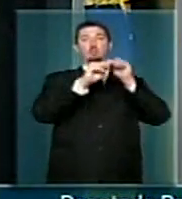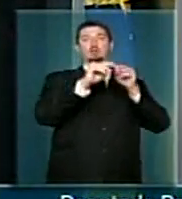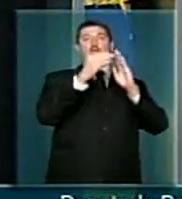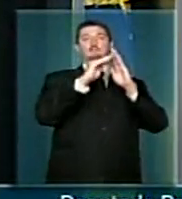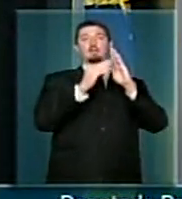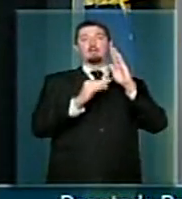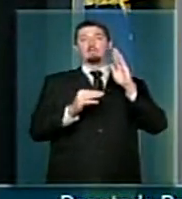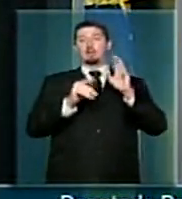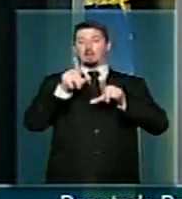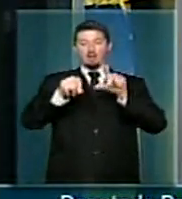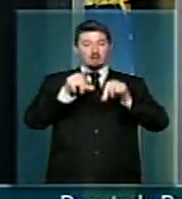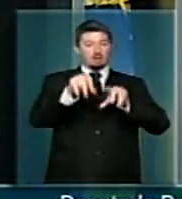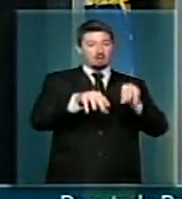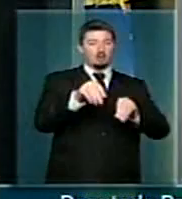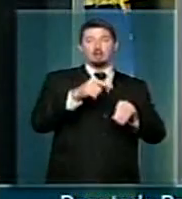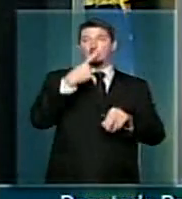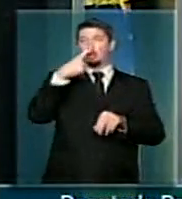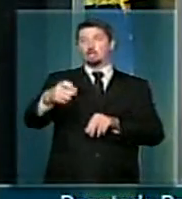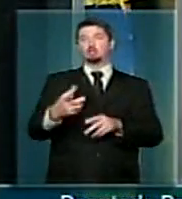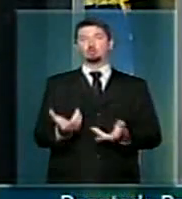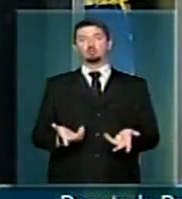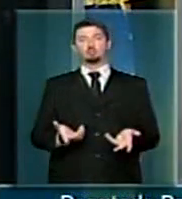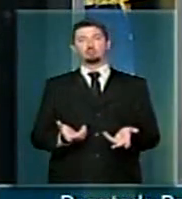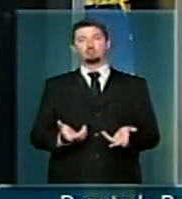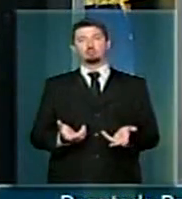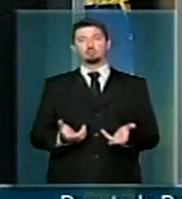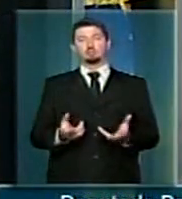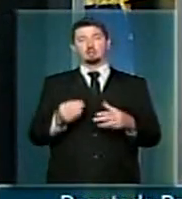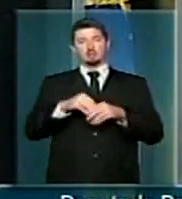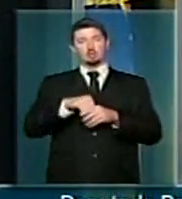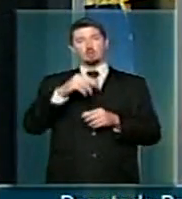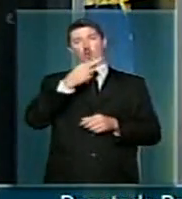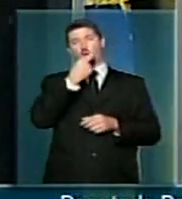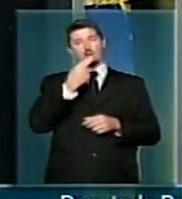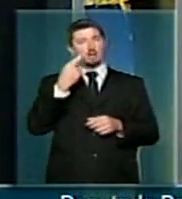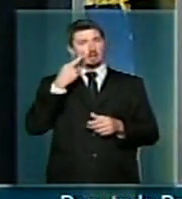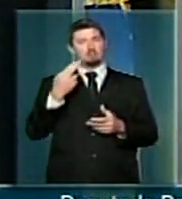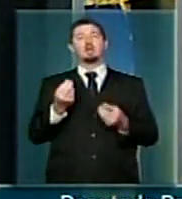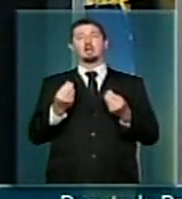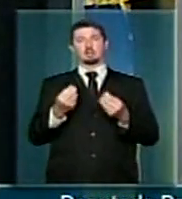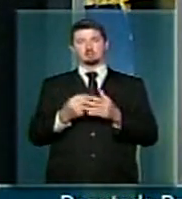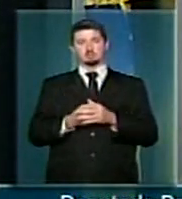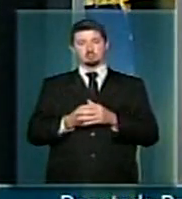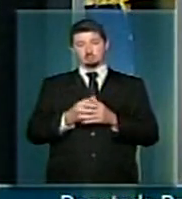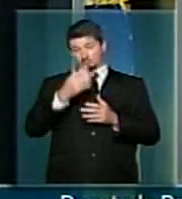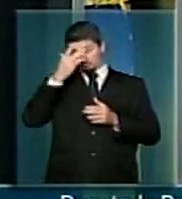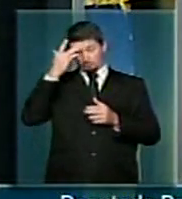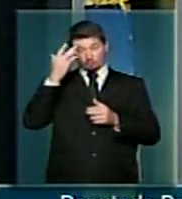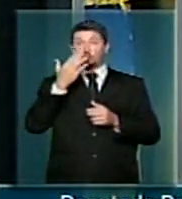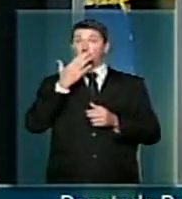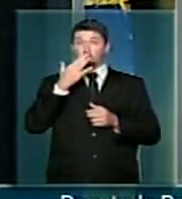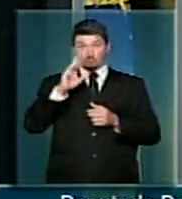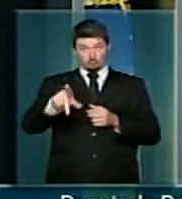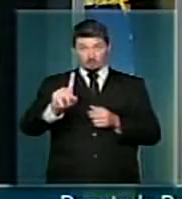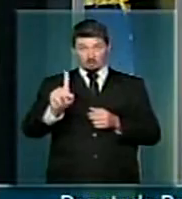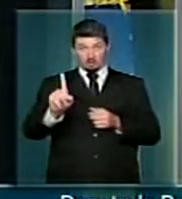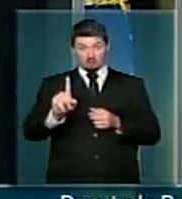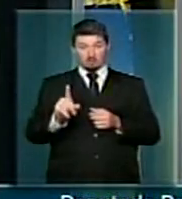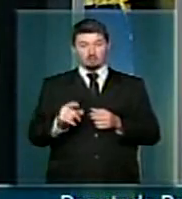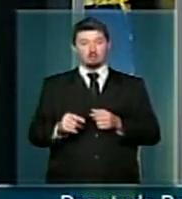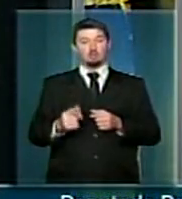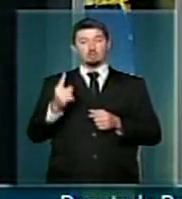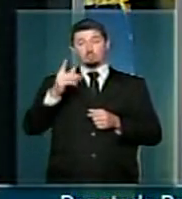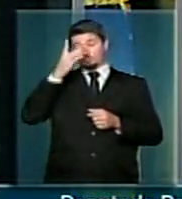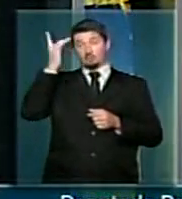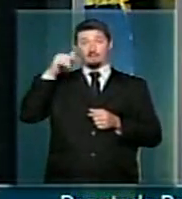catando lixo em Roraima, em Boa Vista. E os que saíram de lá, não índios, estão aqui. Um que era